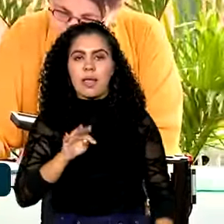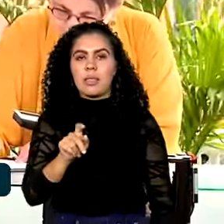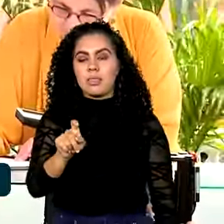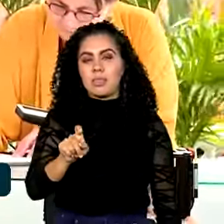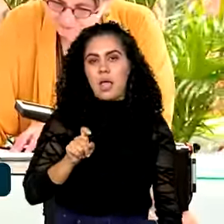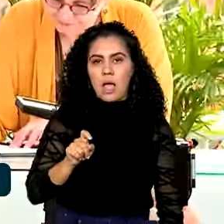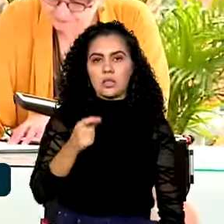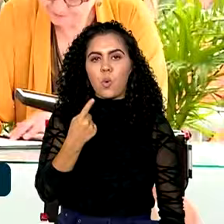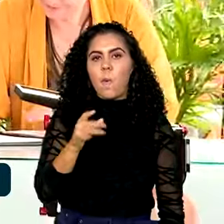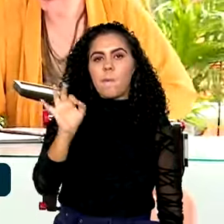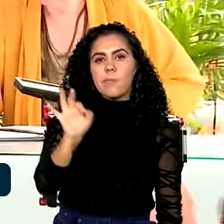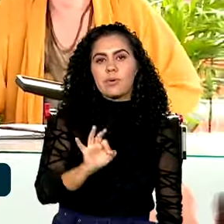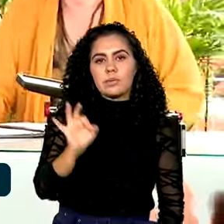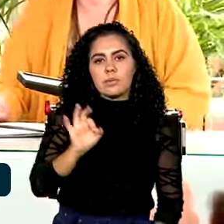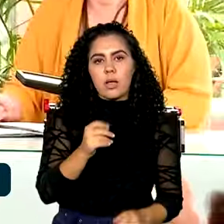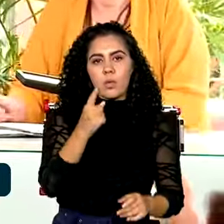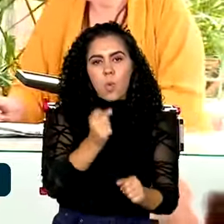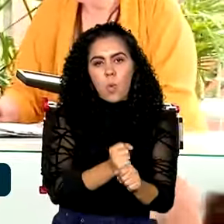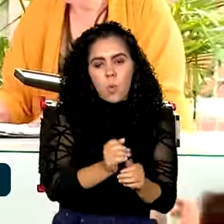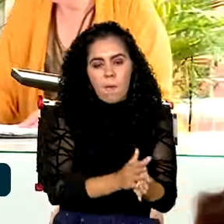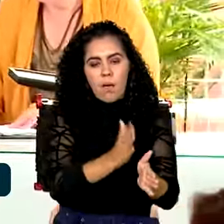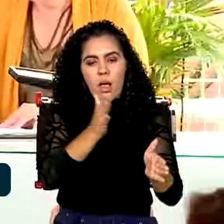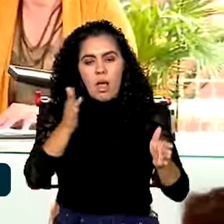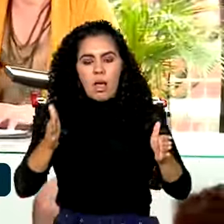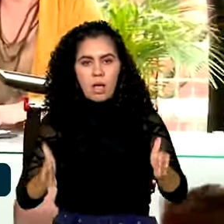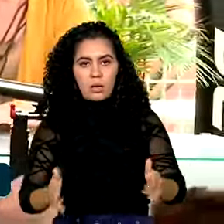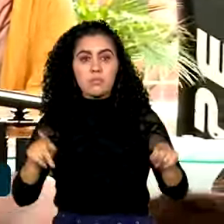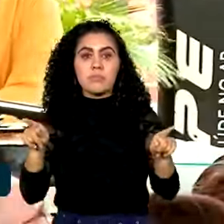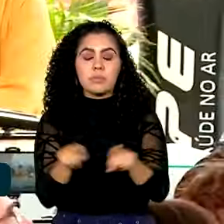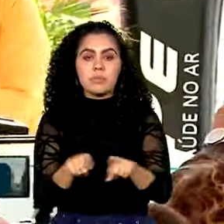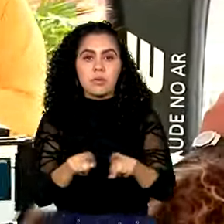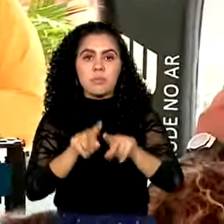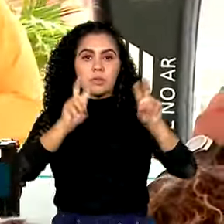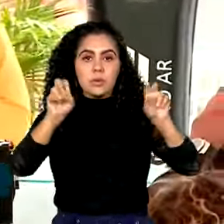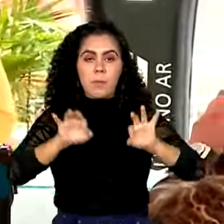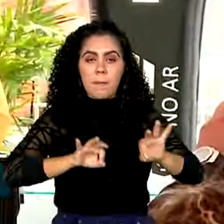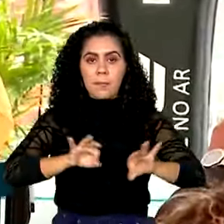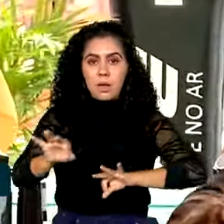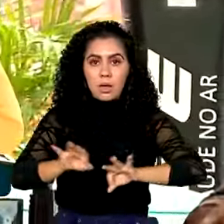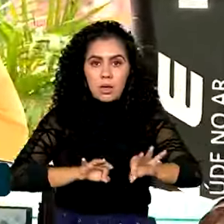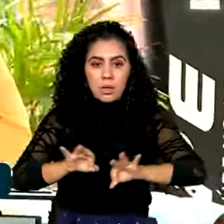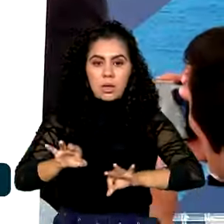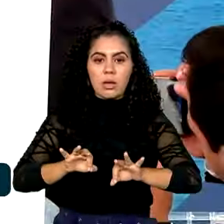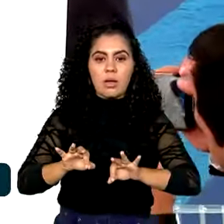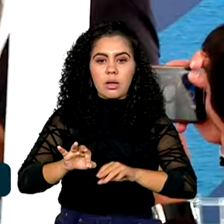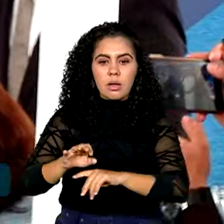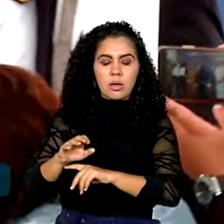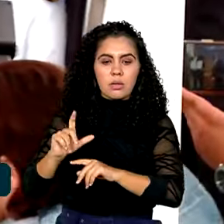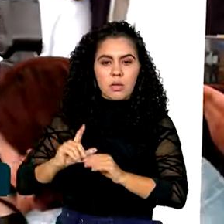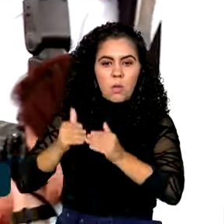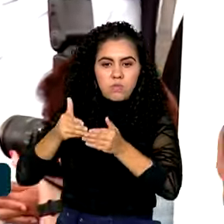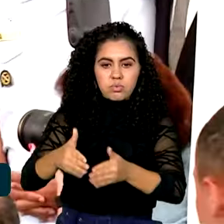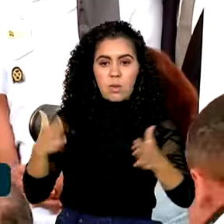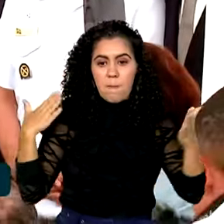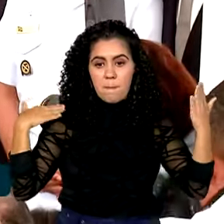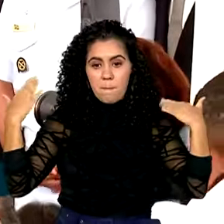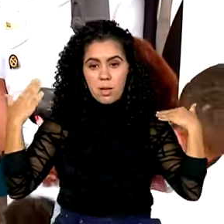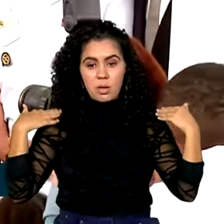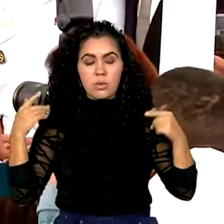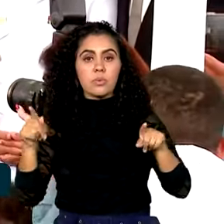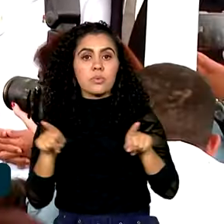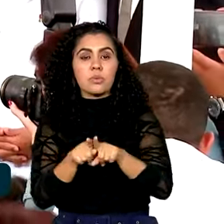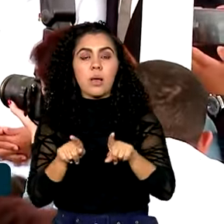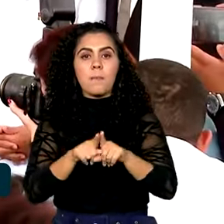ao ano. Além do contrato do planejamento espacial marinho para a região sul e o lançamento do edital